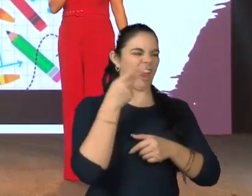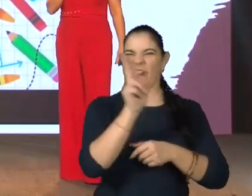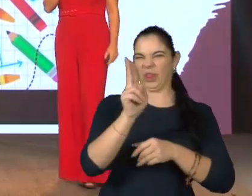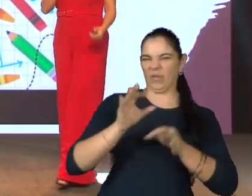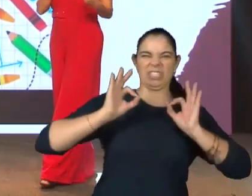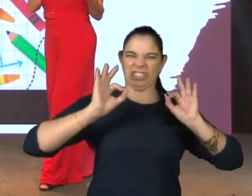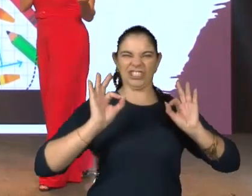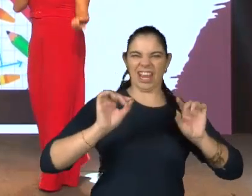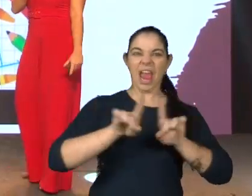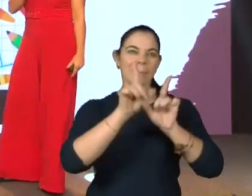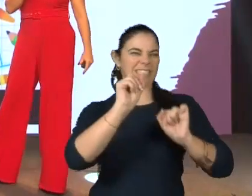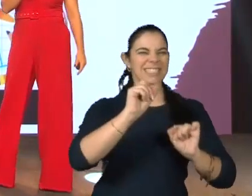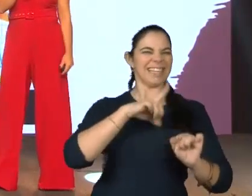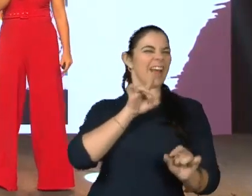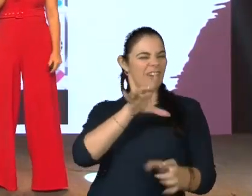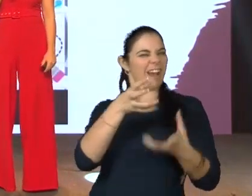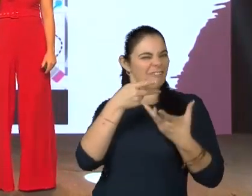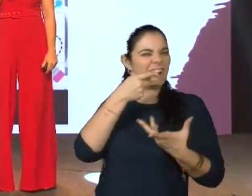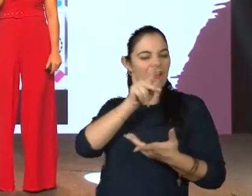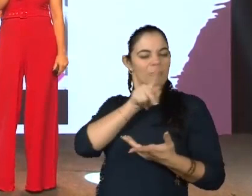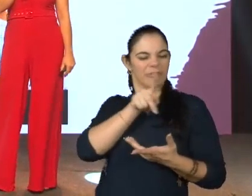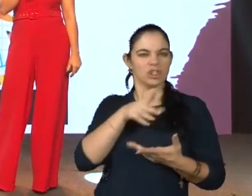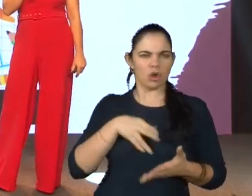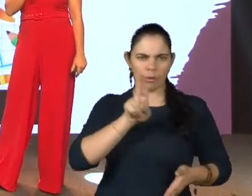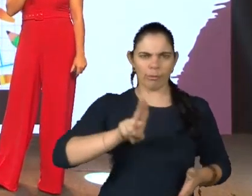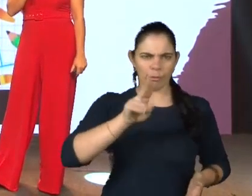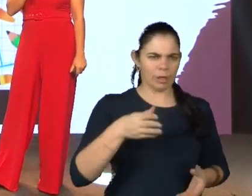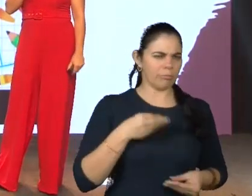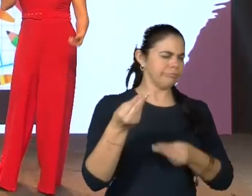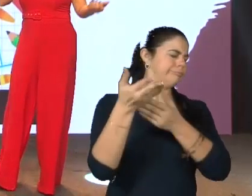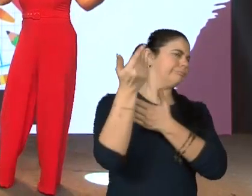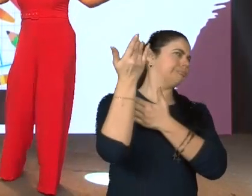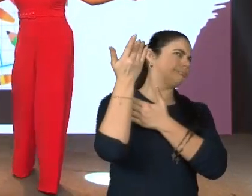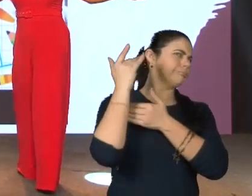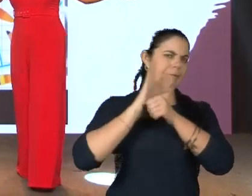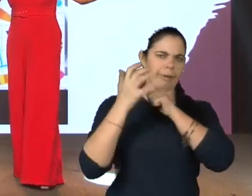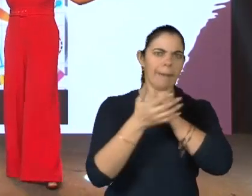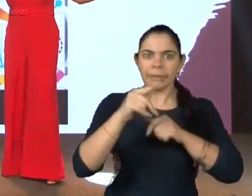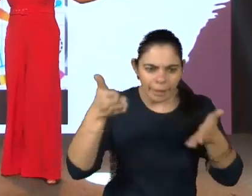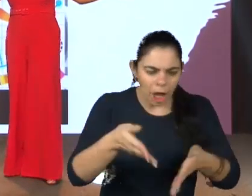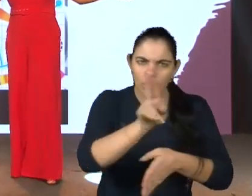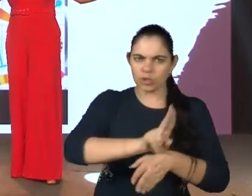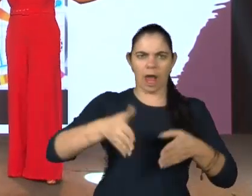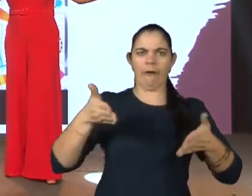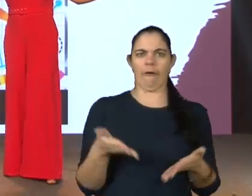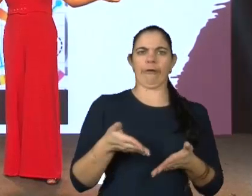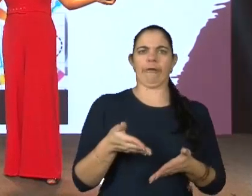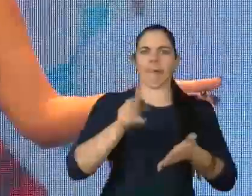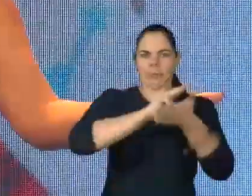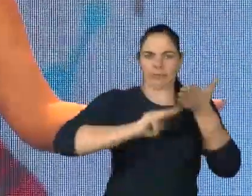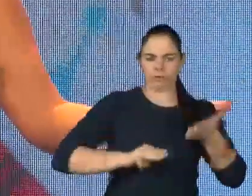ativa, mas eu gostaria de dizer que o professor, ele já usa isso muito antes da pandemia. Não foi na pandemia que o professor usou metodologia ativa.